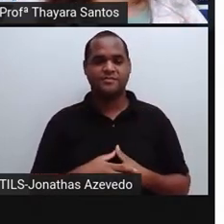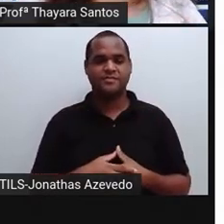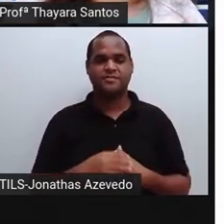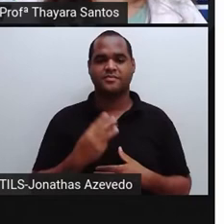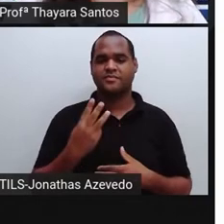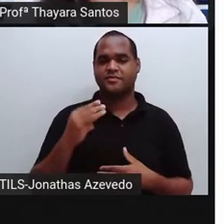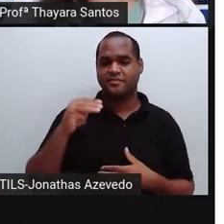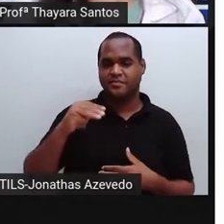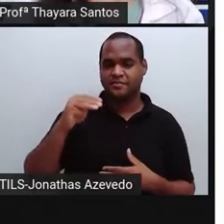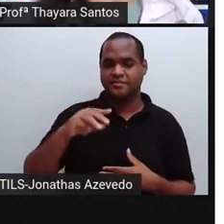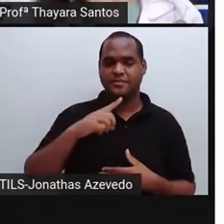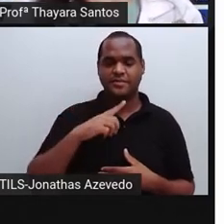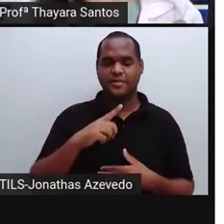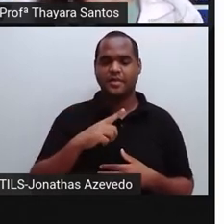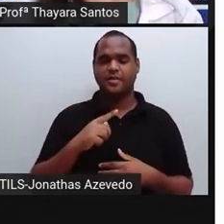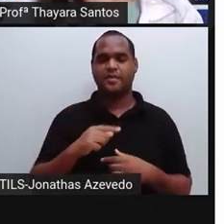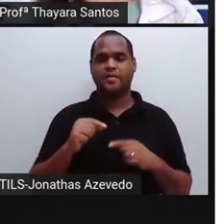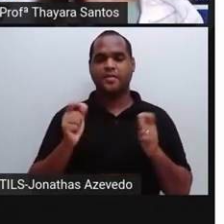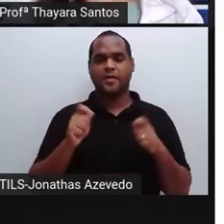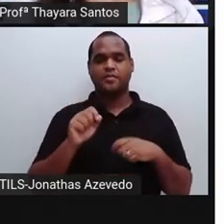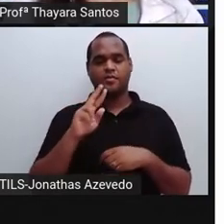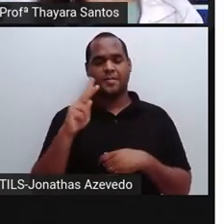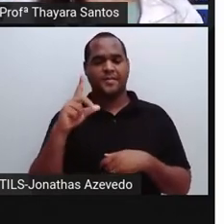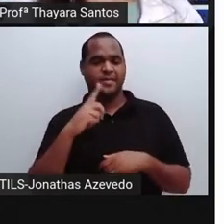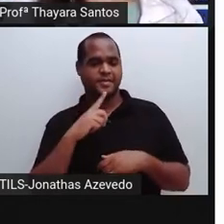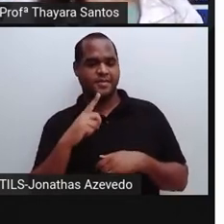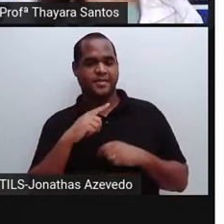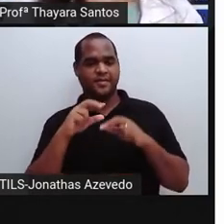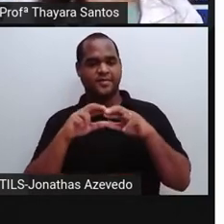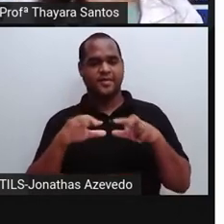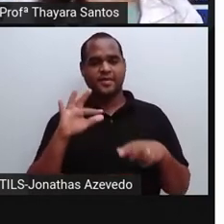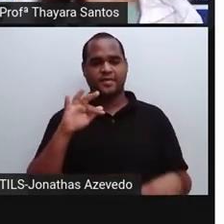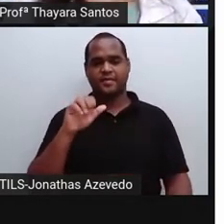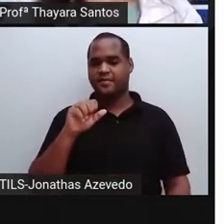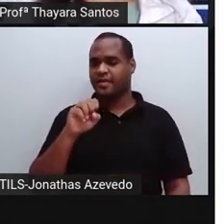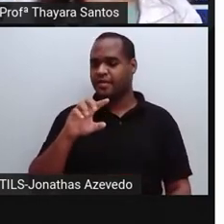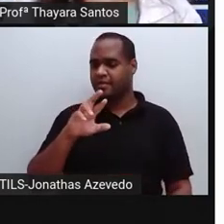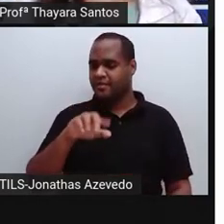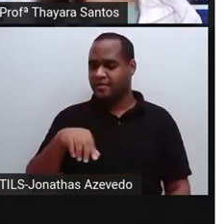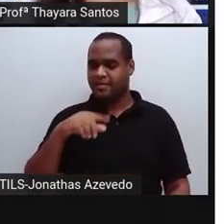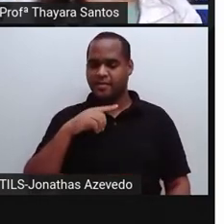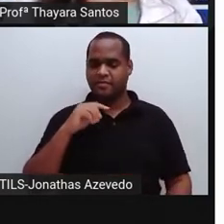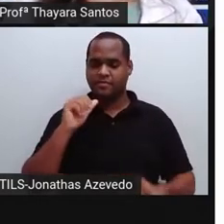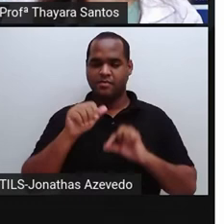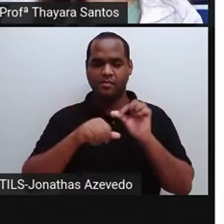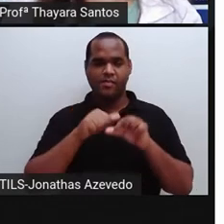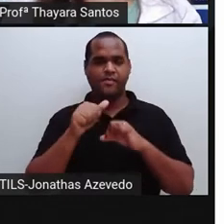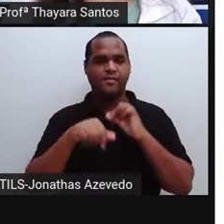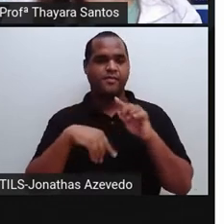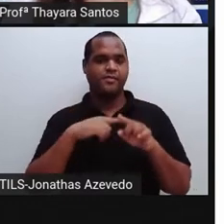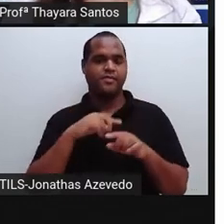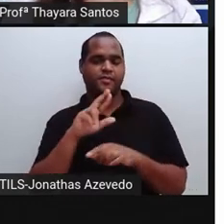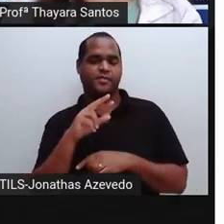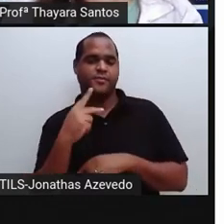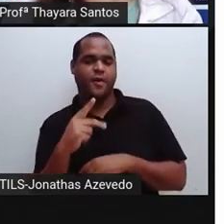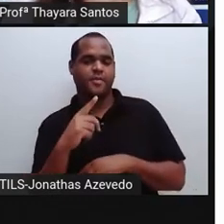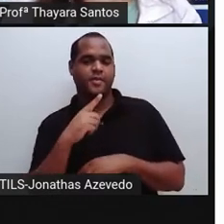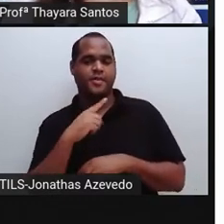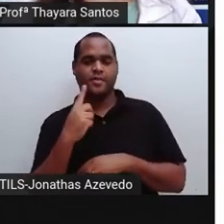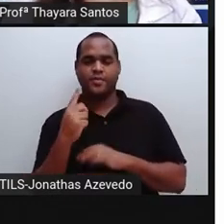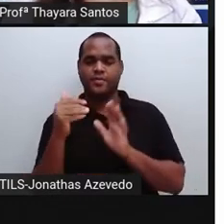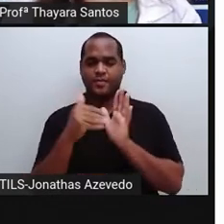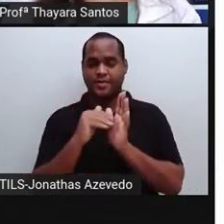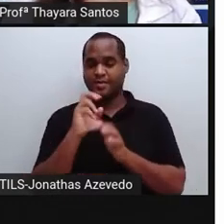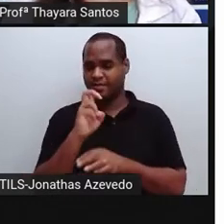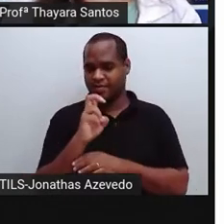minutinhos para poder nomear as fases que estão acontecendo, as mudanças. Então, vocês vão dar os nomes, de um até